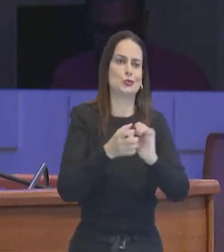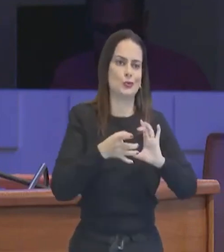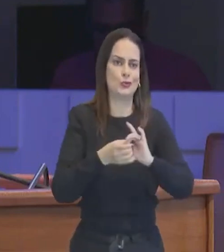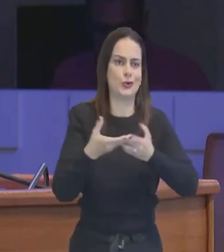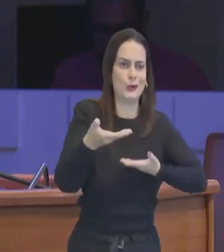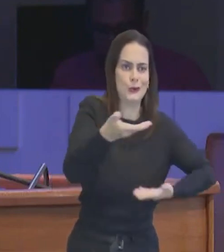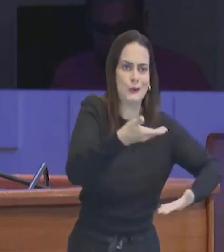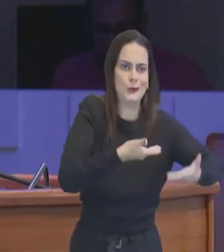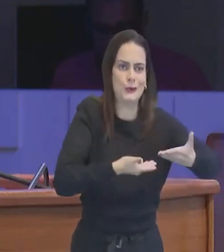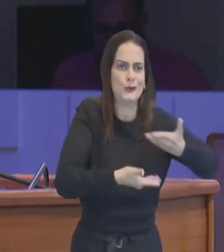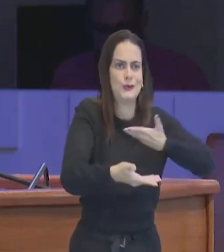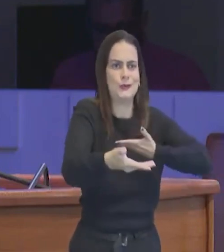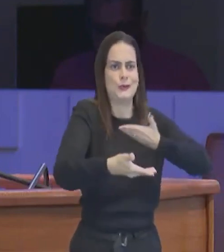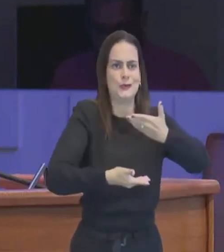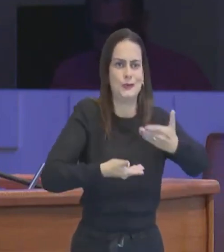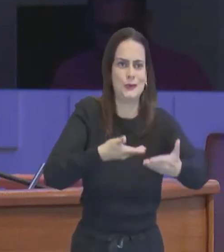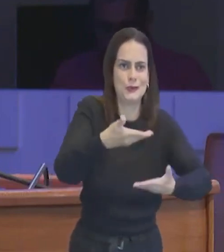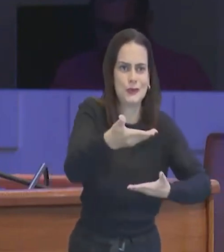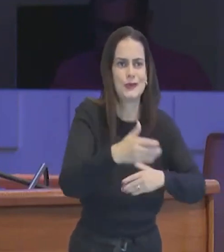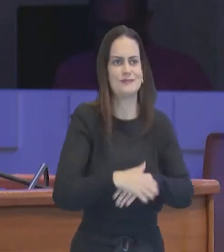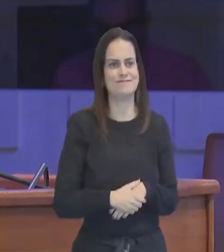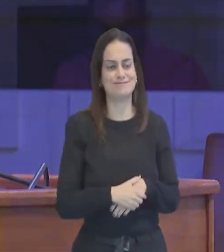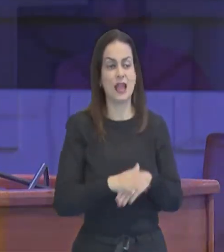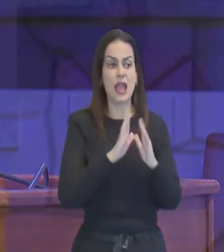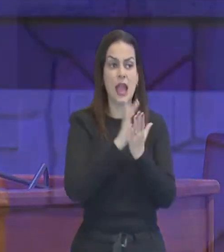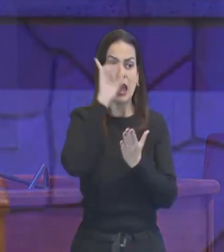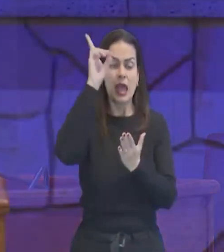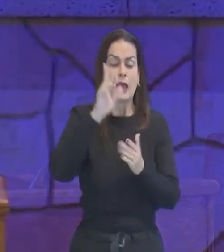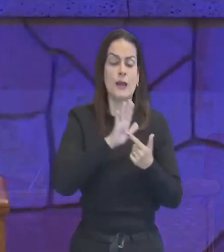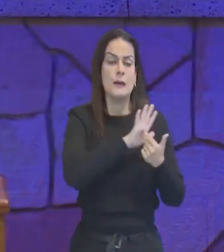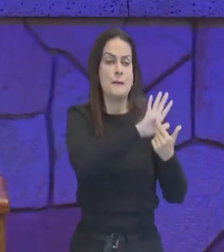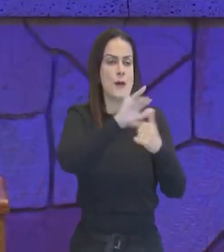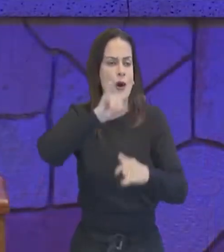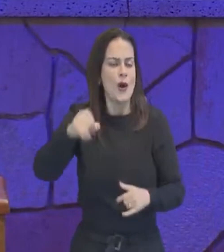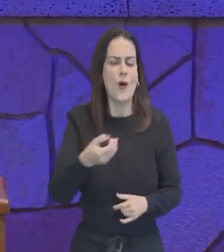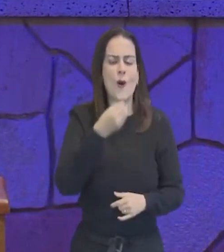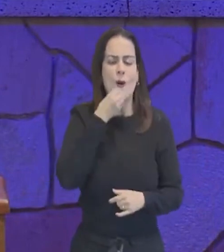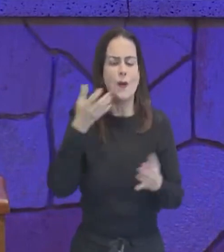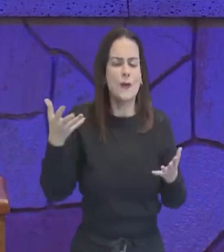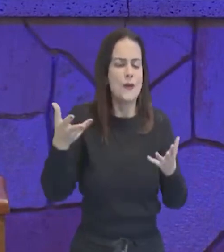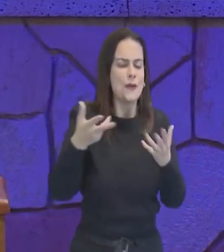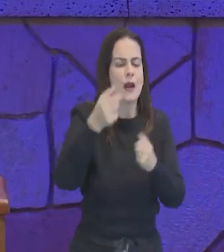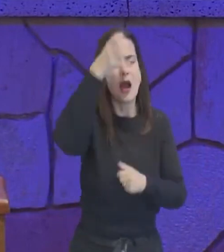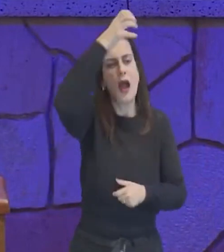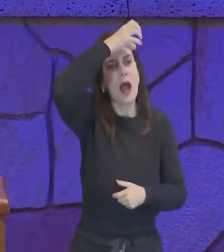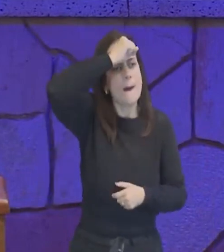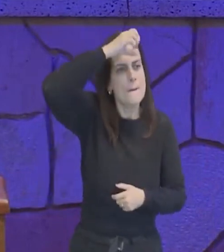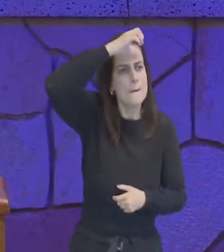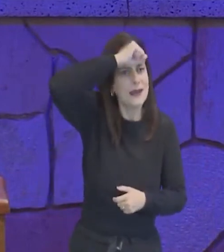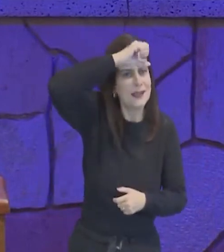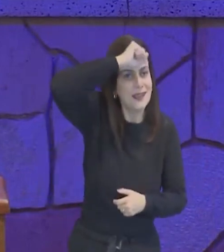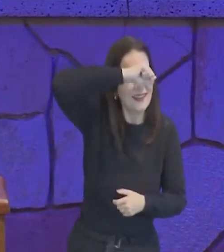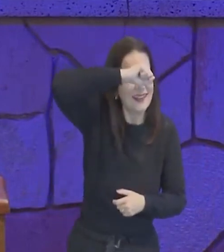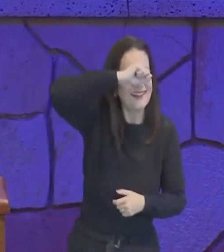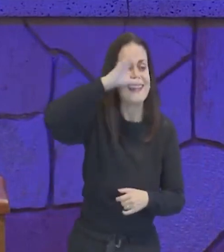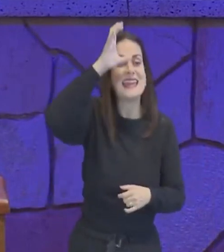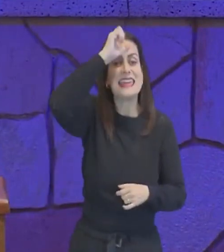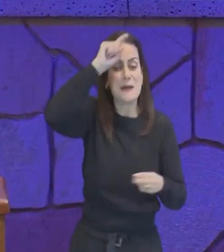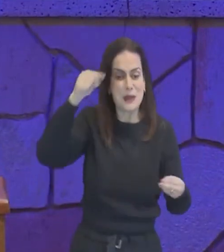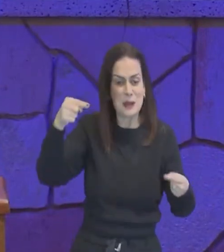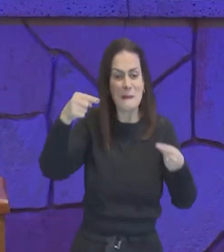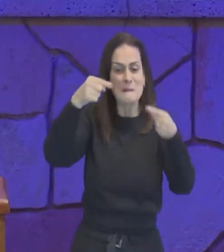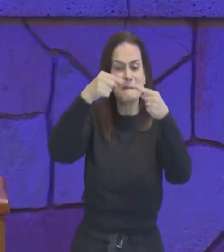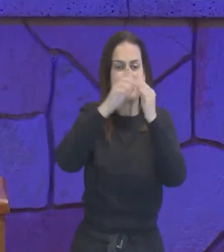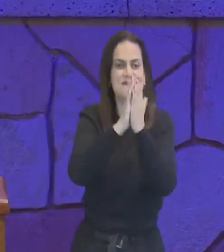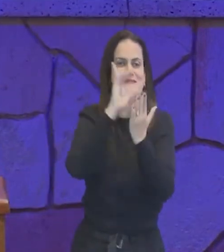com os outros. E a Bíblia então, nos mostra o privilégio de aprender, e aprender da palavra de Deus,